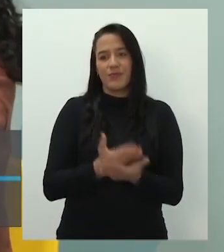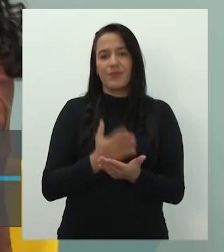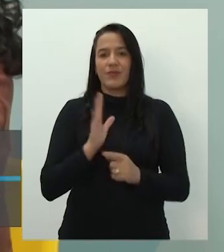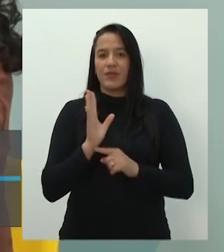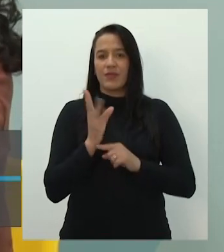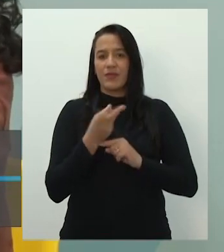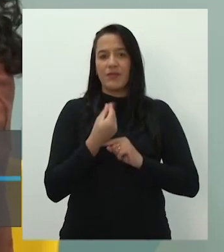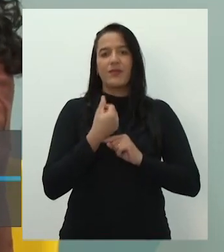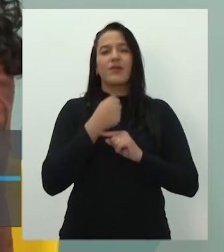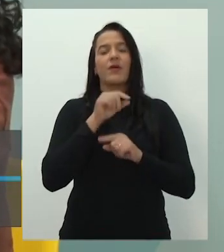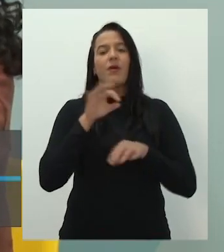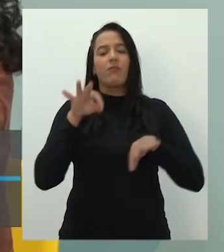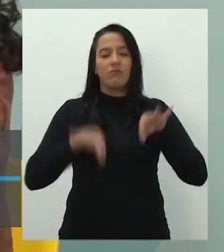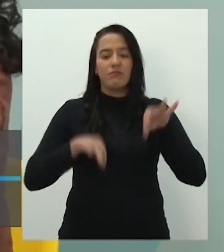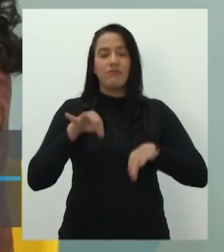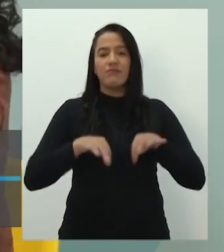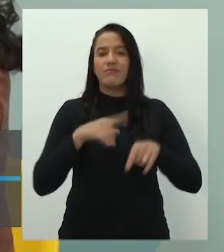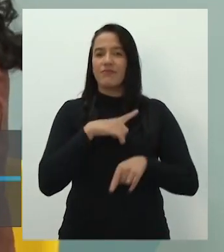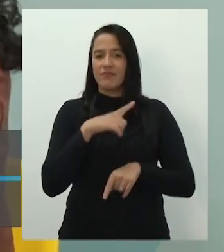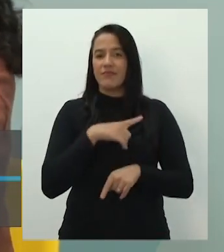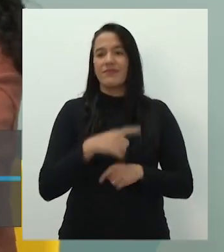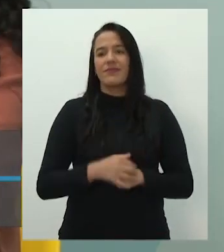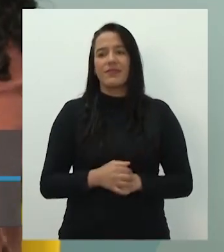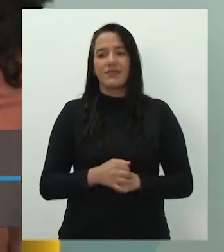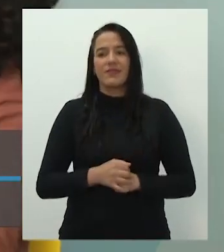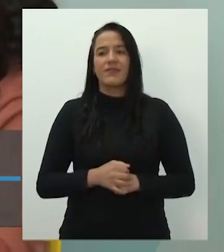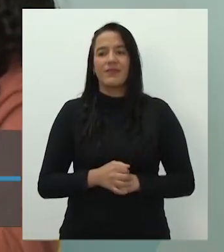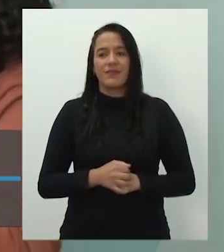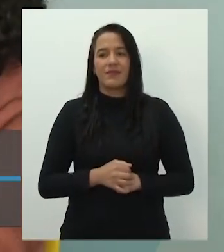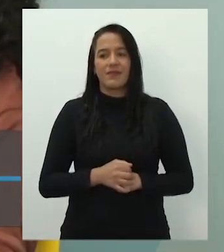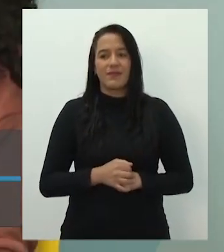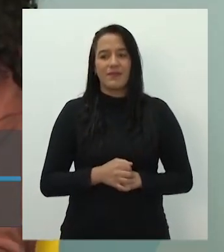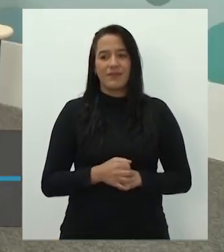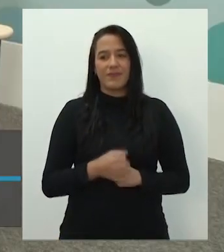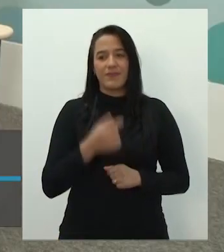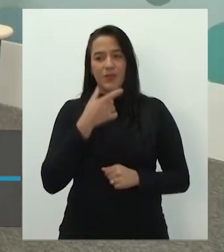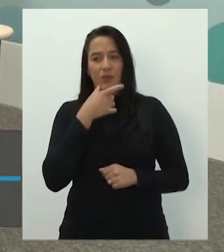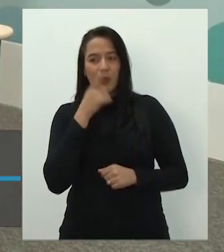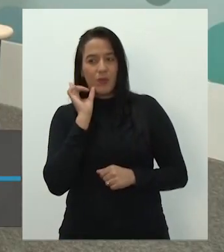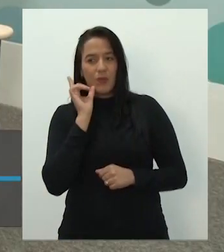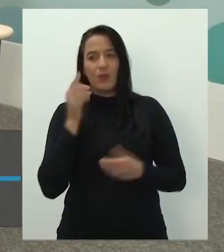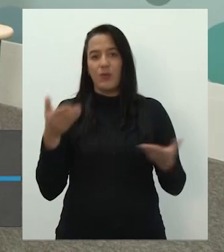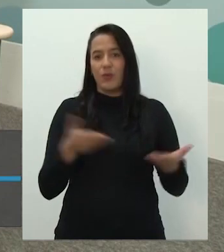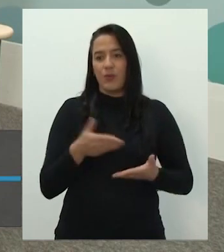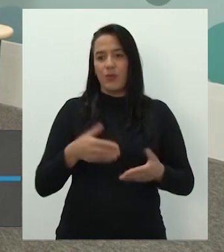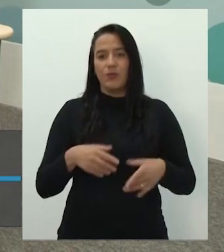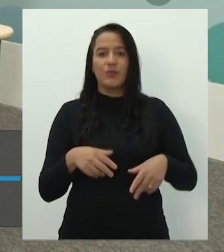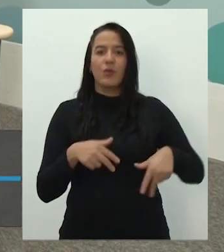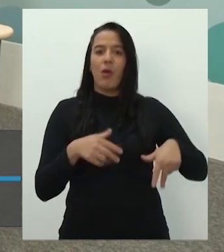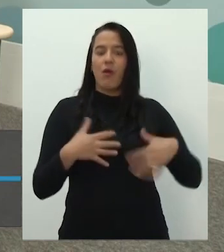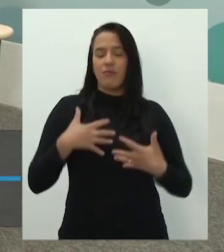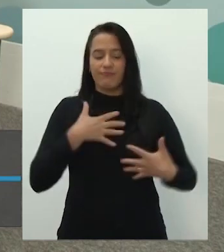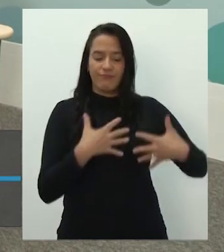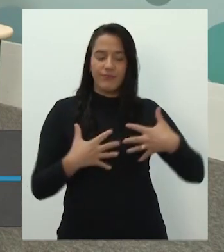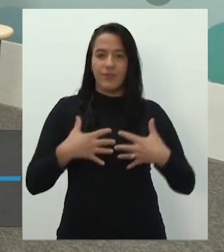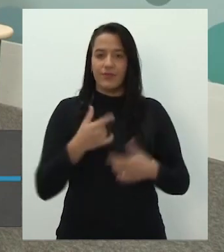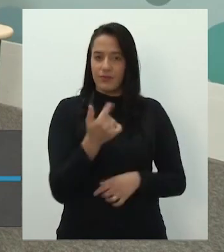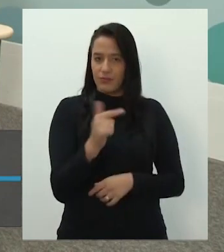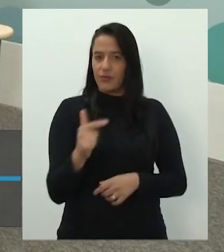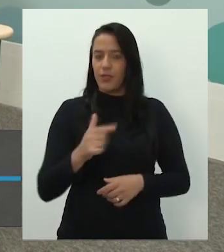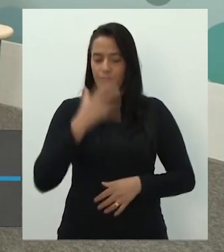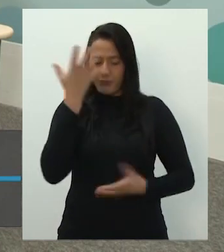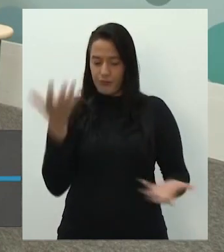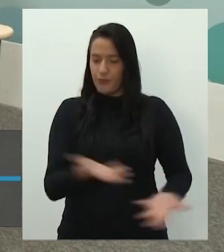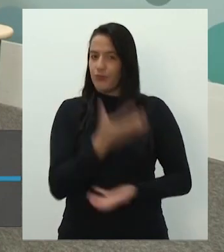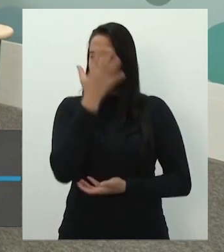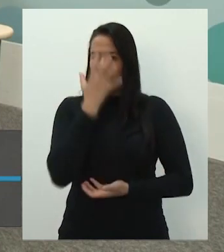mico no débito, alunos, vocês viram? Então, fiz aquela dancinha, hoje não tem dancinha, hoje é sério, hoje é sério, porque